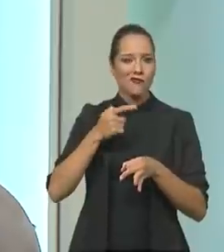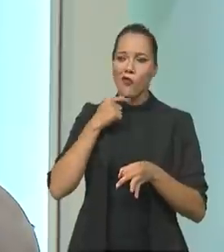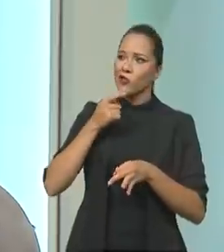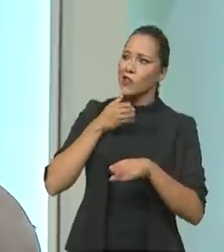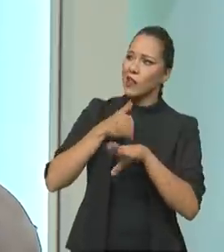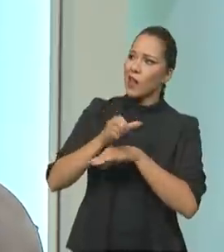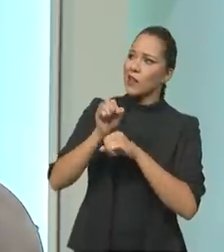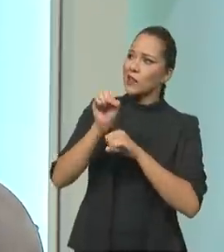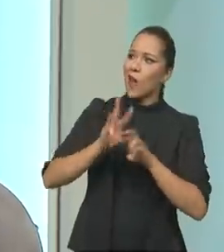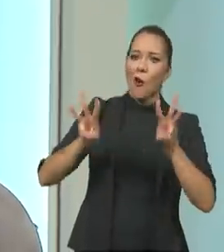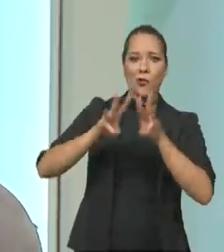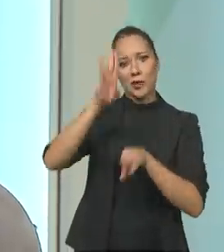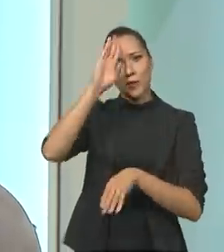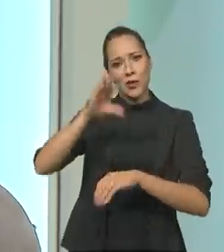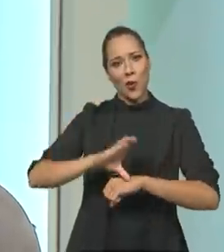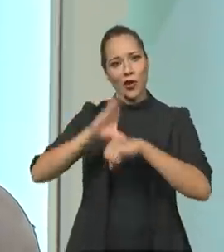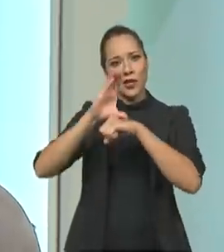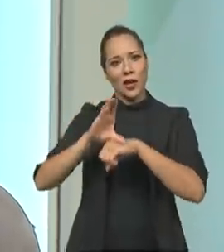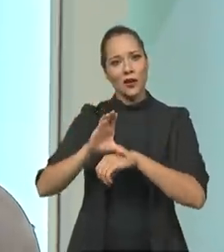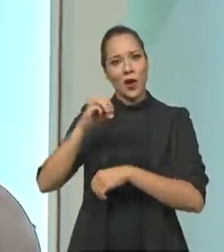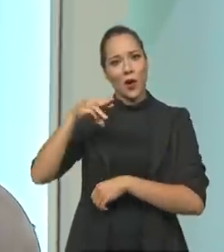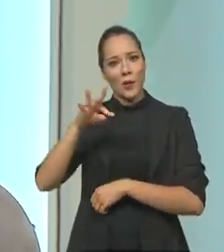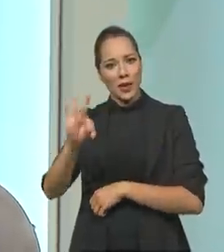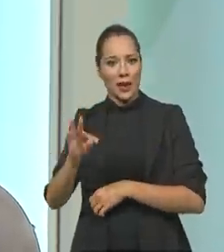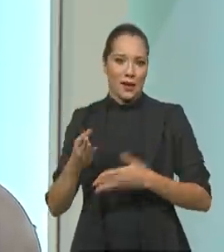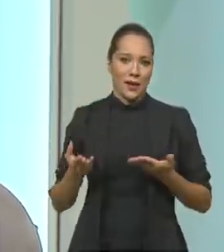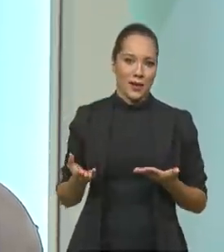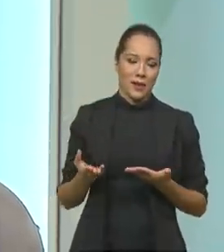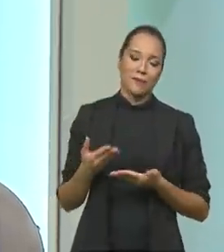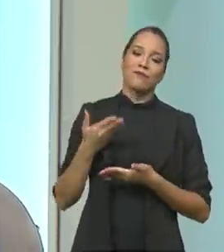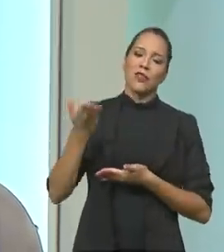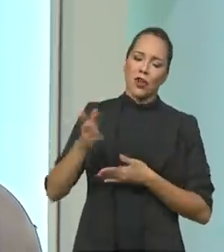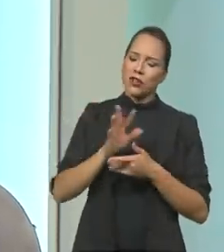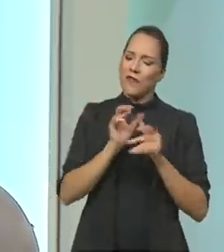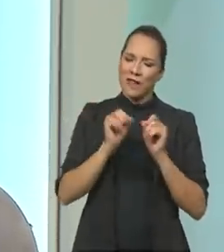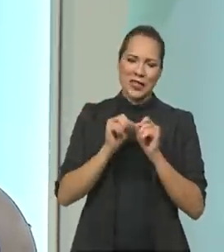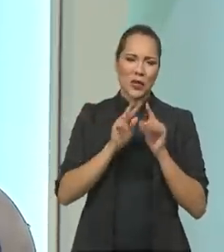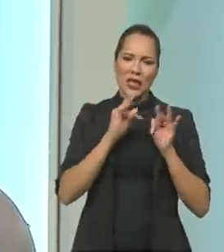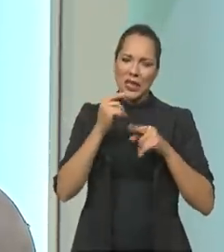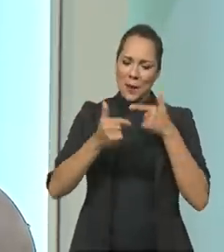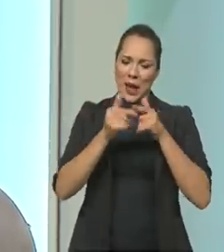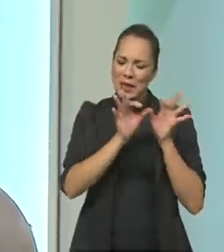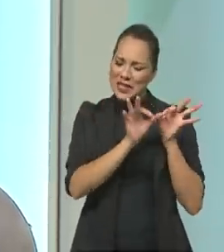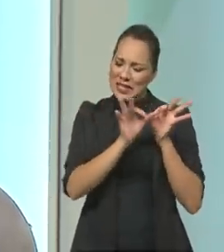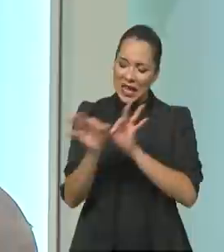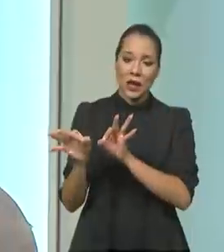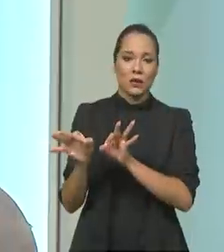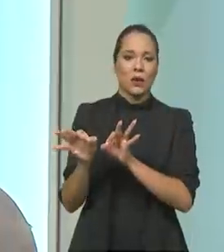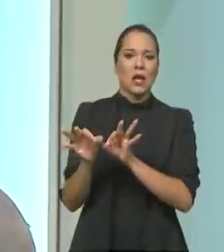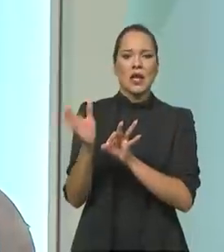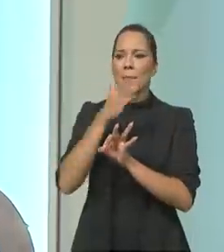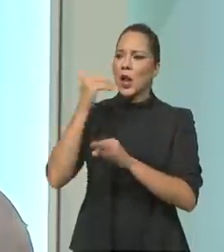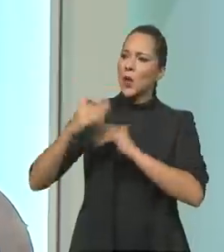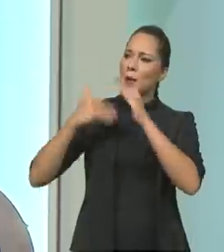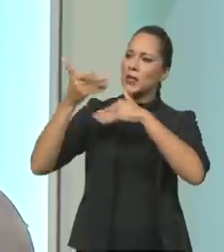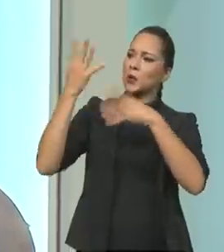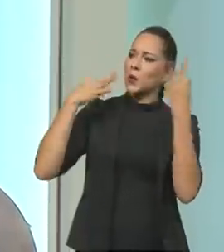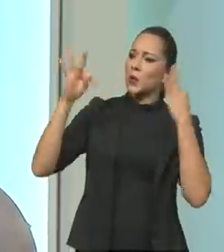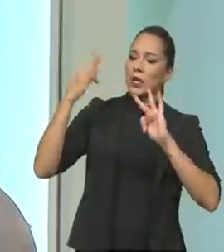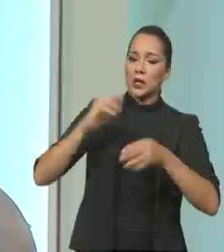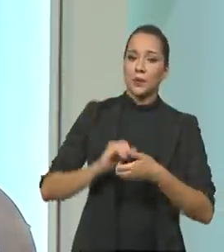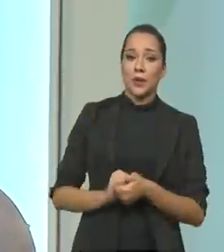ONU, quanto mais entrado no Conselho Executivo, na Organização Mundial do Turismo. Então, nós estamos fazendo o dever de casa, estamos tendo a maior recuperação do turismo, e também